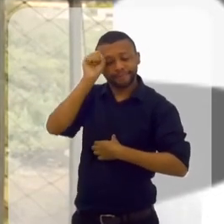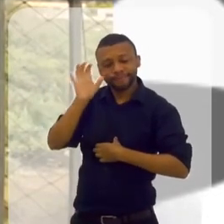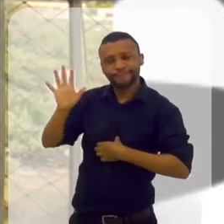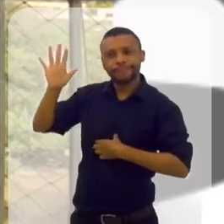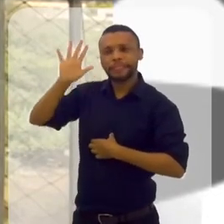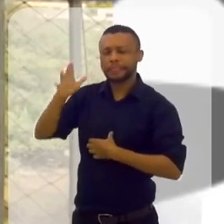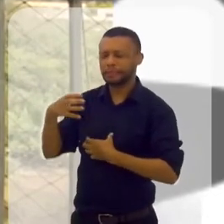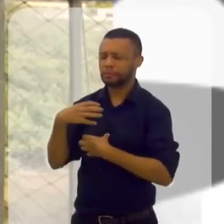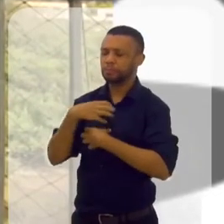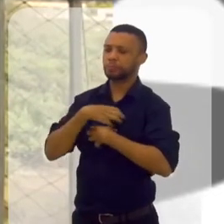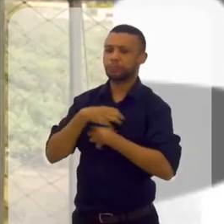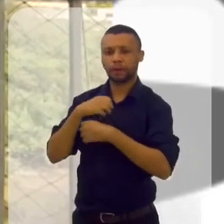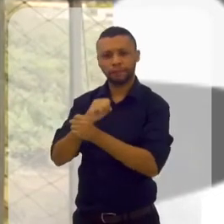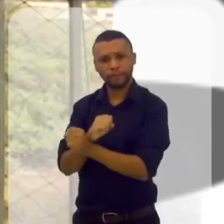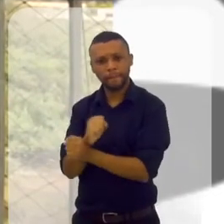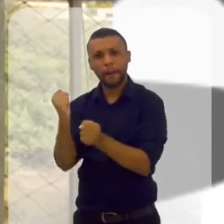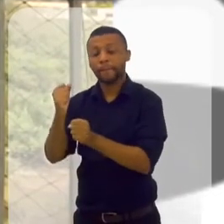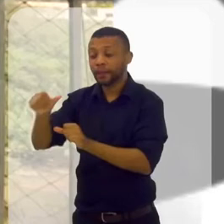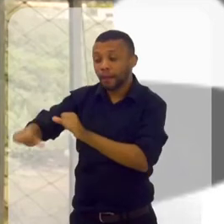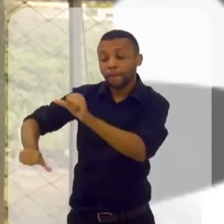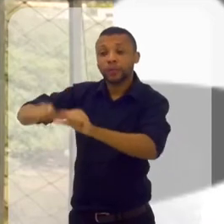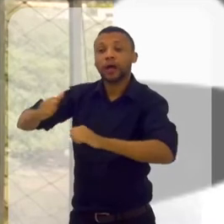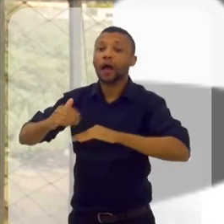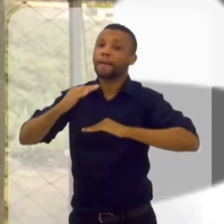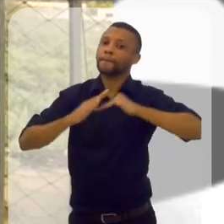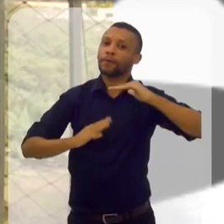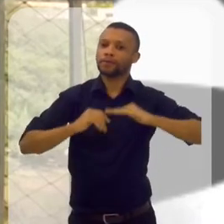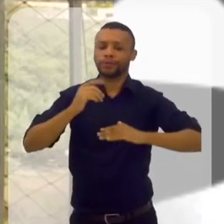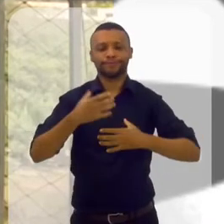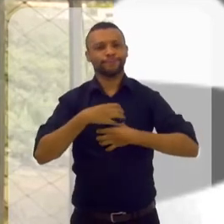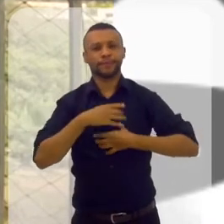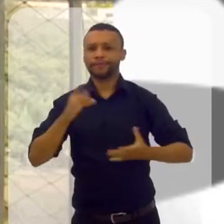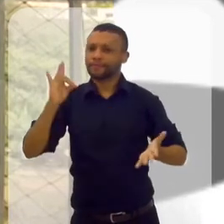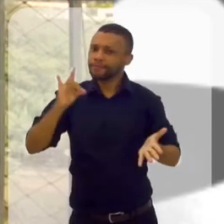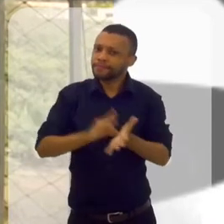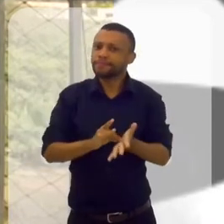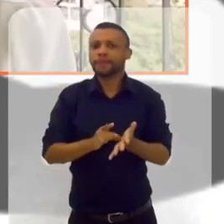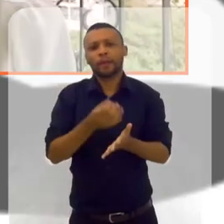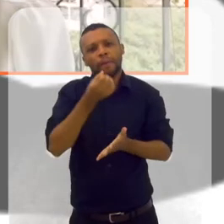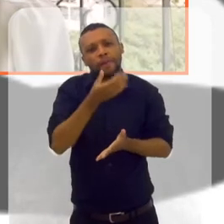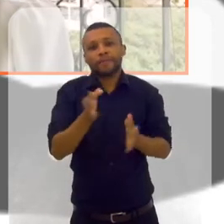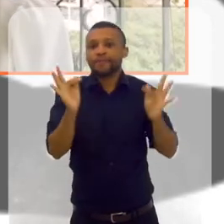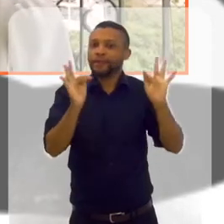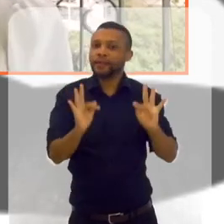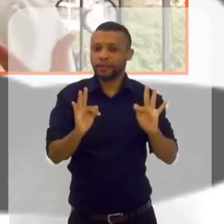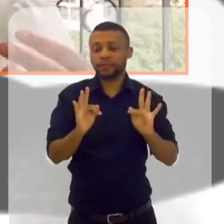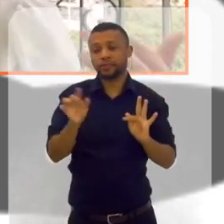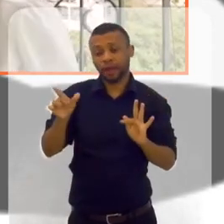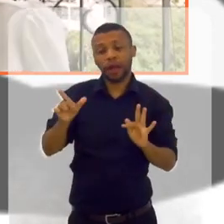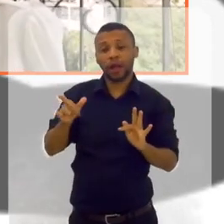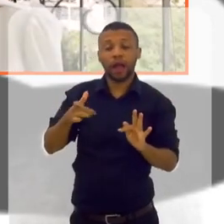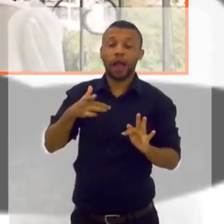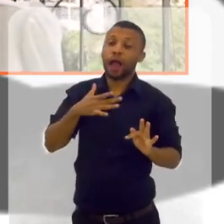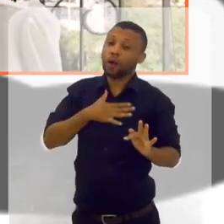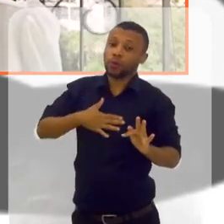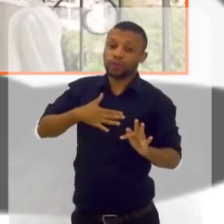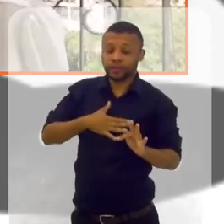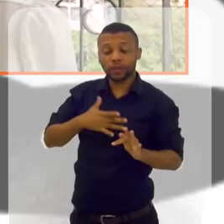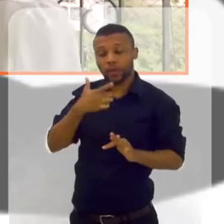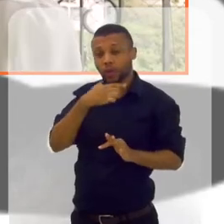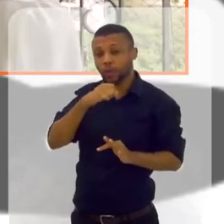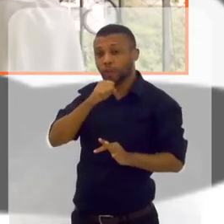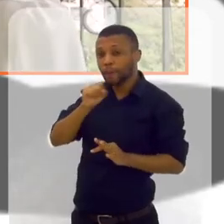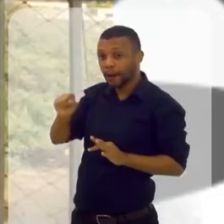E ela teve que se libertar para ela poder fazer essa transição de carreira e se sentir verdadeiramente feliz. Não deixando de amar o pai.